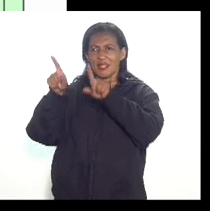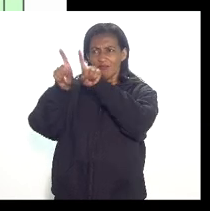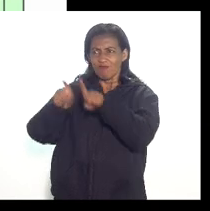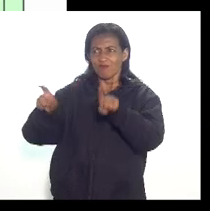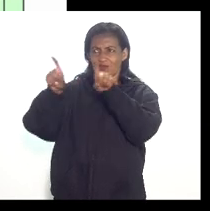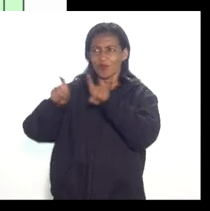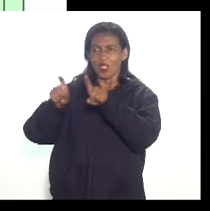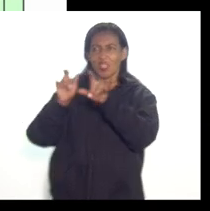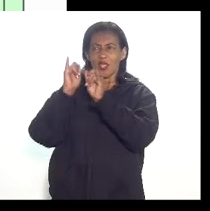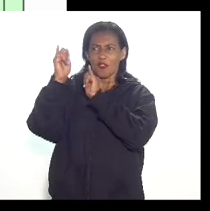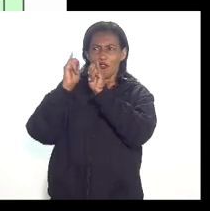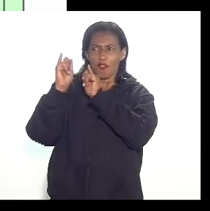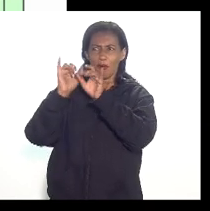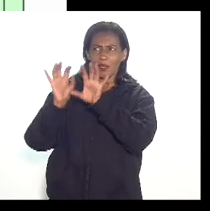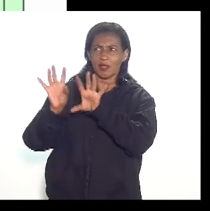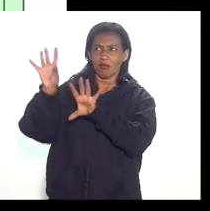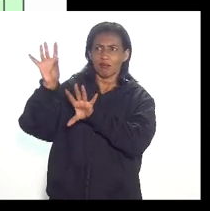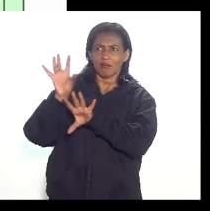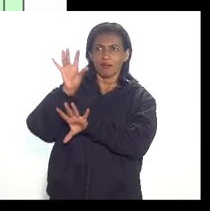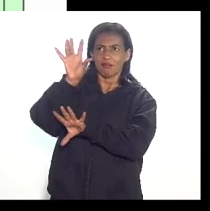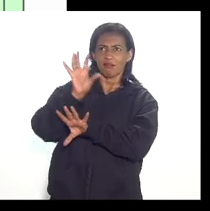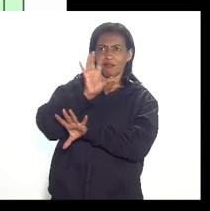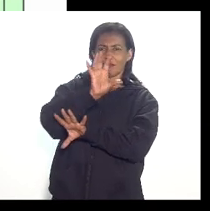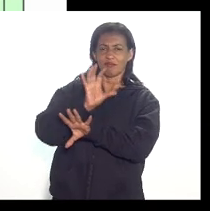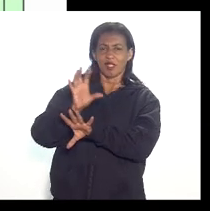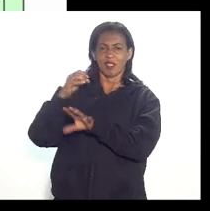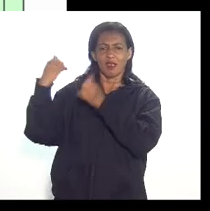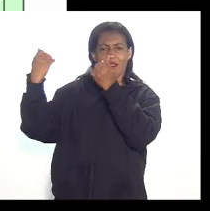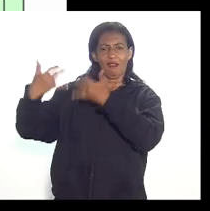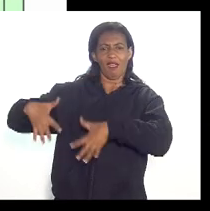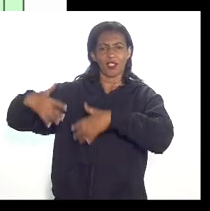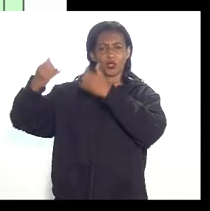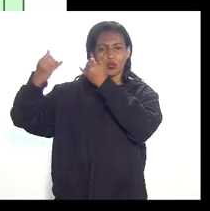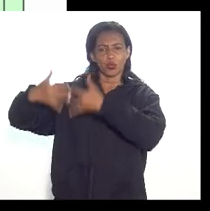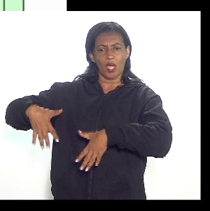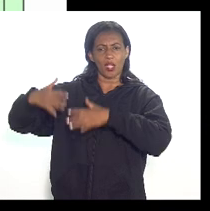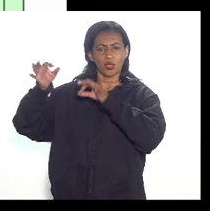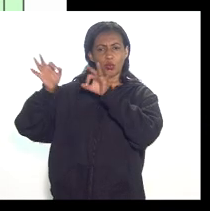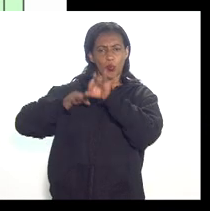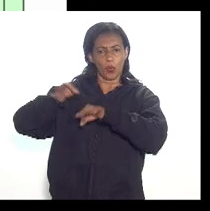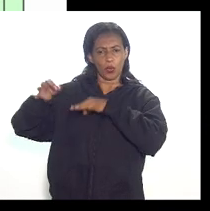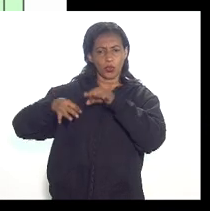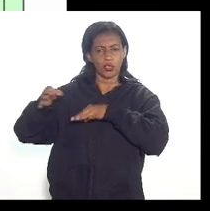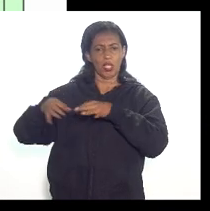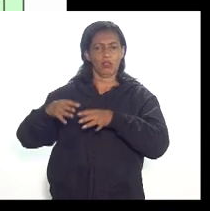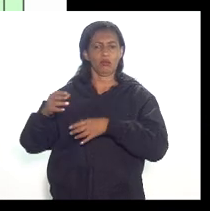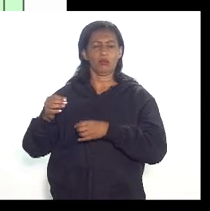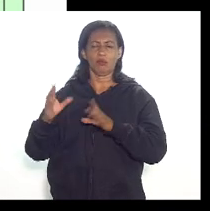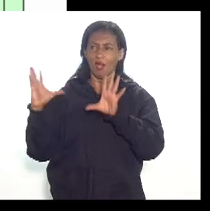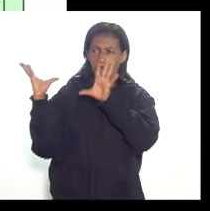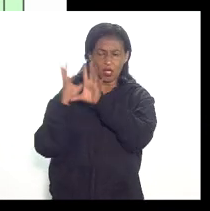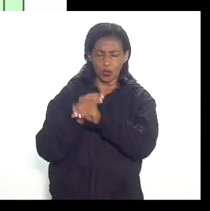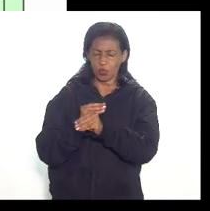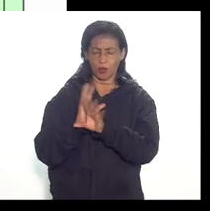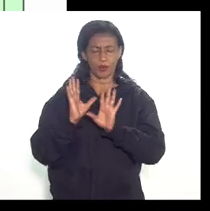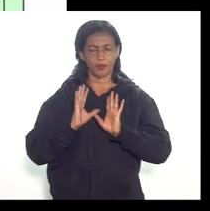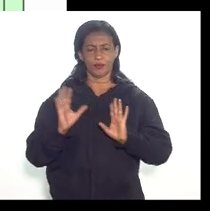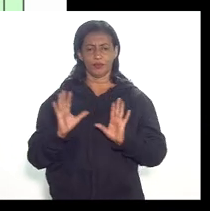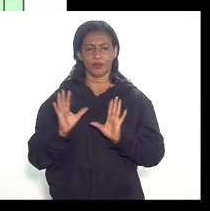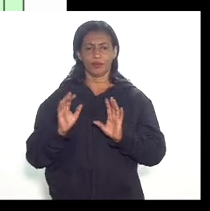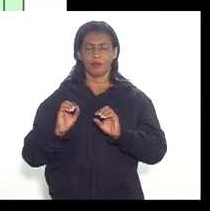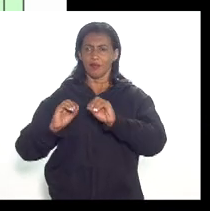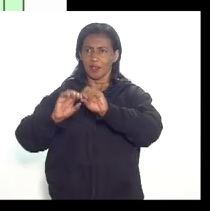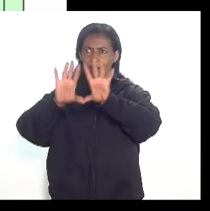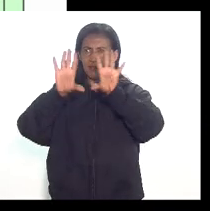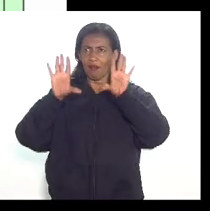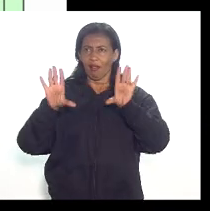e aí ele traz gastos operacionais gastos com projetos mas de modo resumido senhores ele extrai